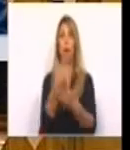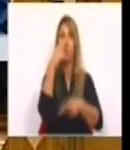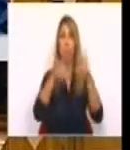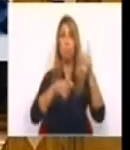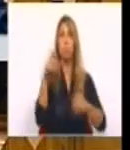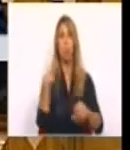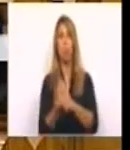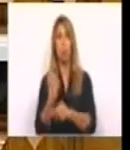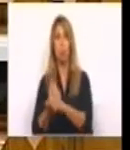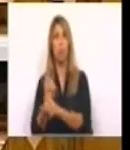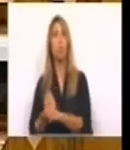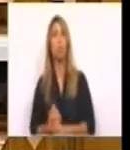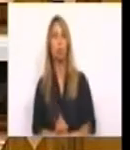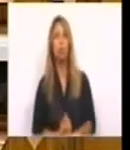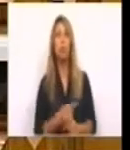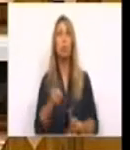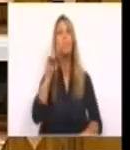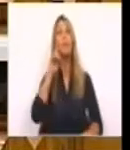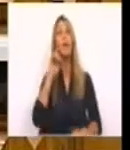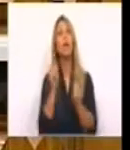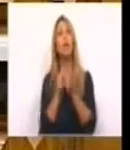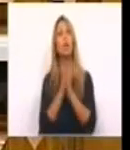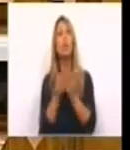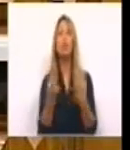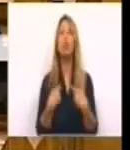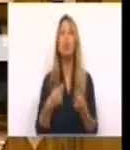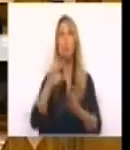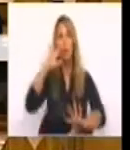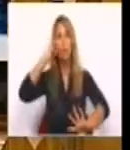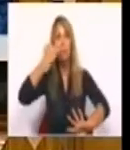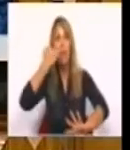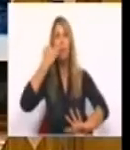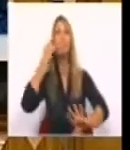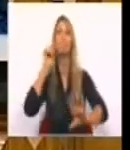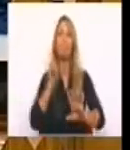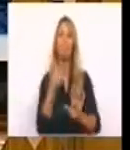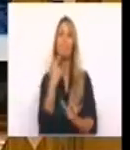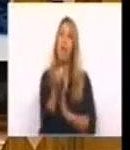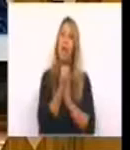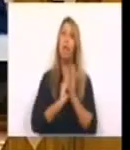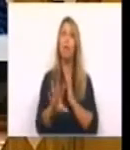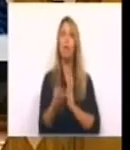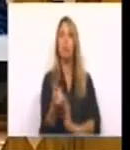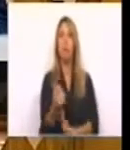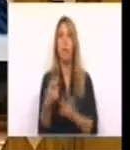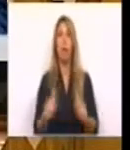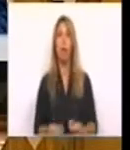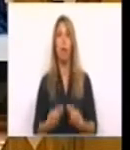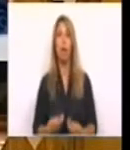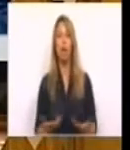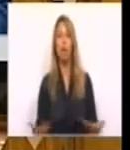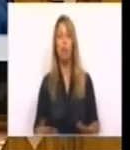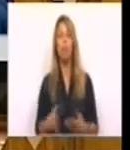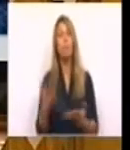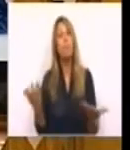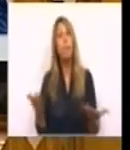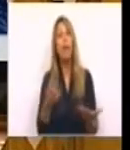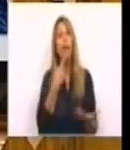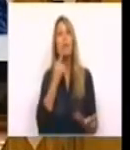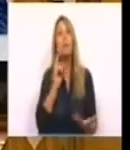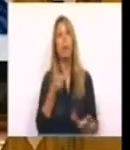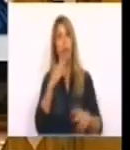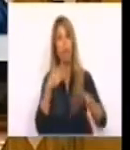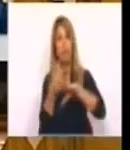garantimos que todos os custos e danos são ressarcidos. Isto é, através desta lei protegemos os